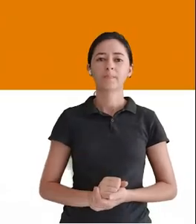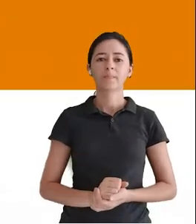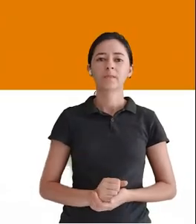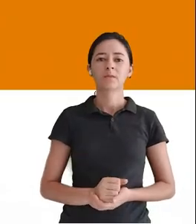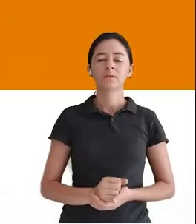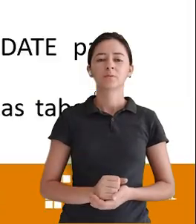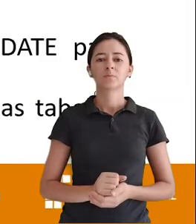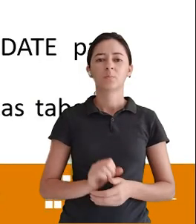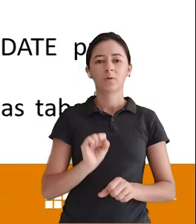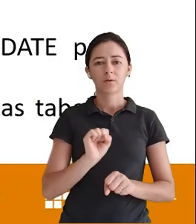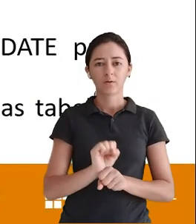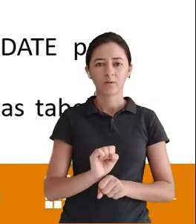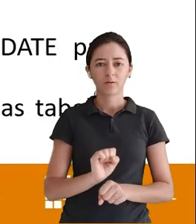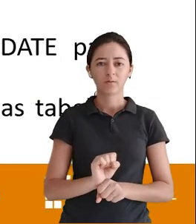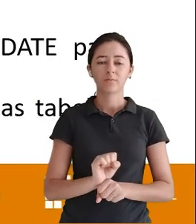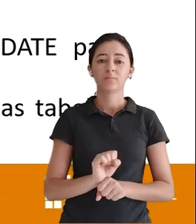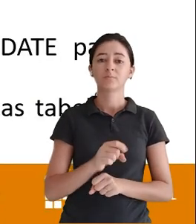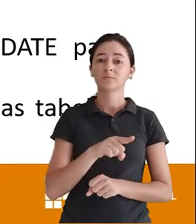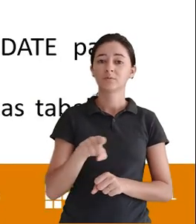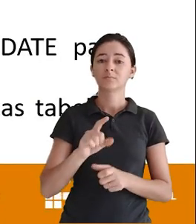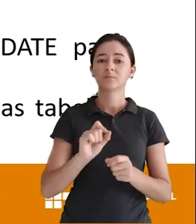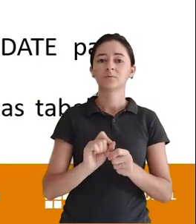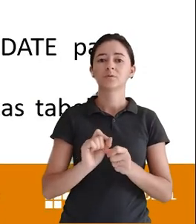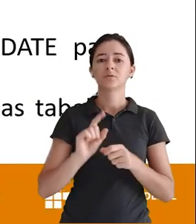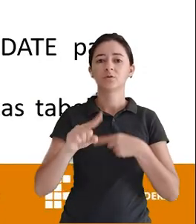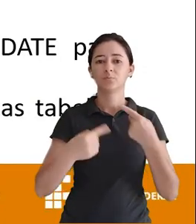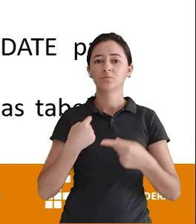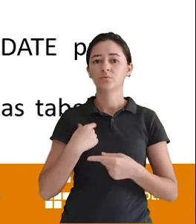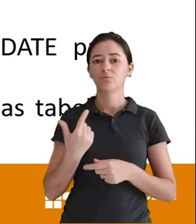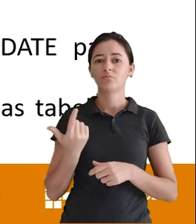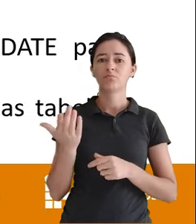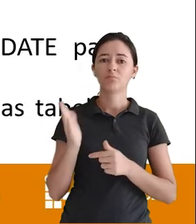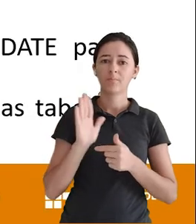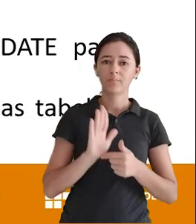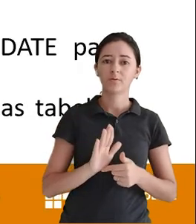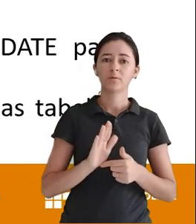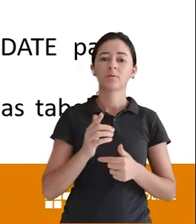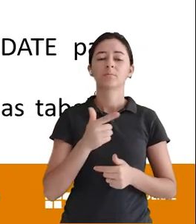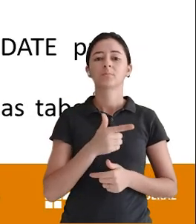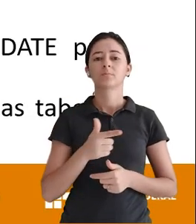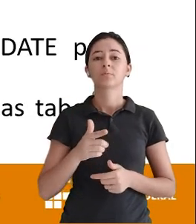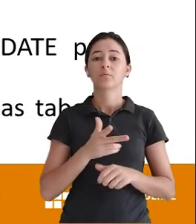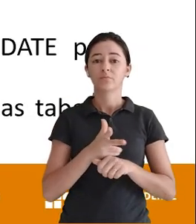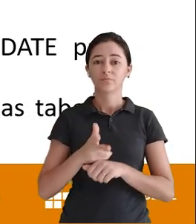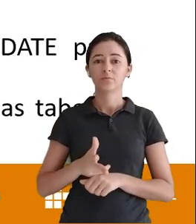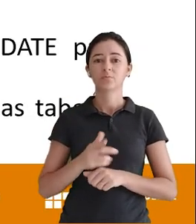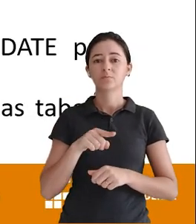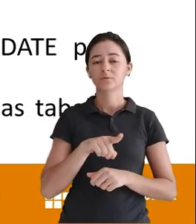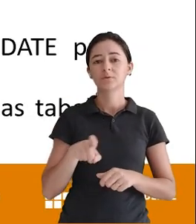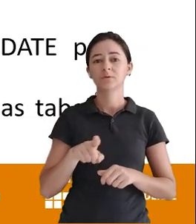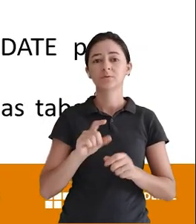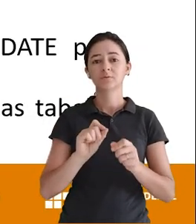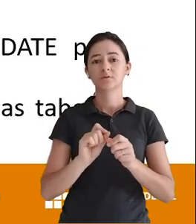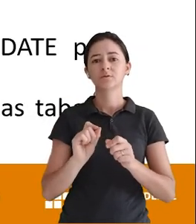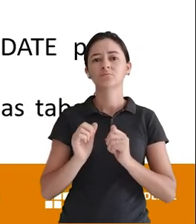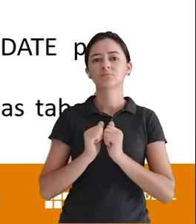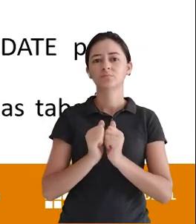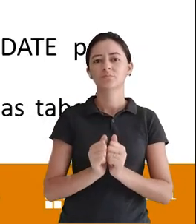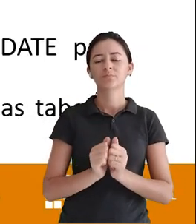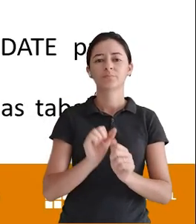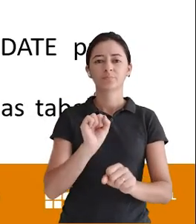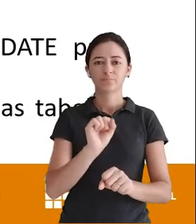Então é isso Daqui a pouquinho A gente volta Para a gente poder Corrigir os exercícios Tá? E